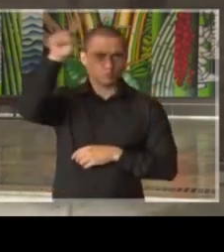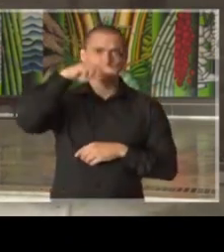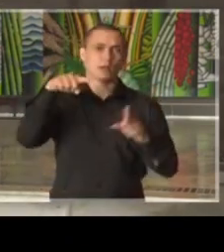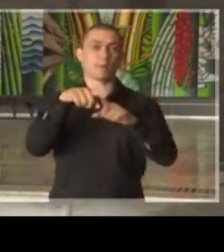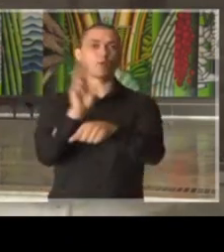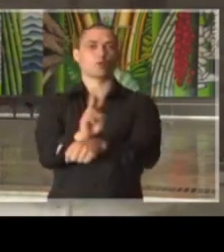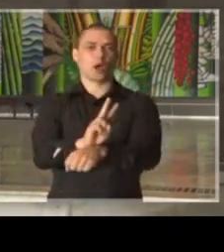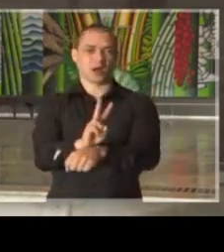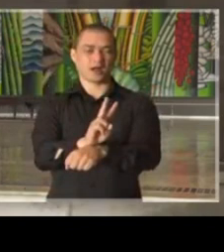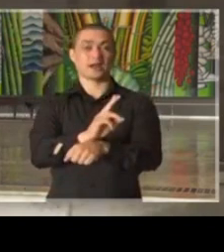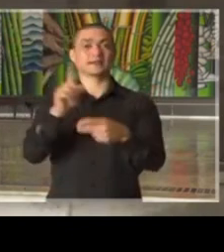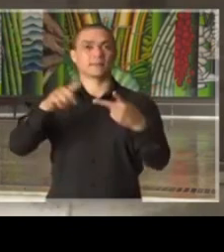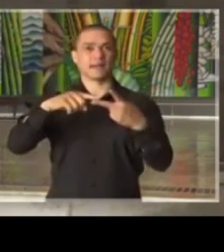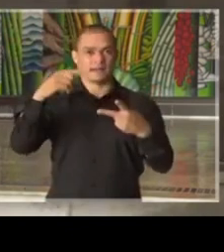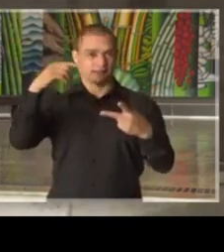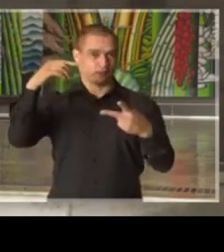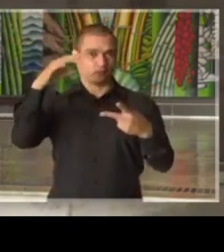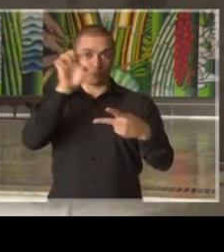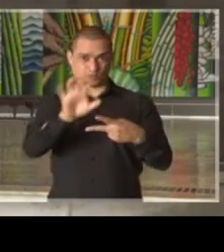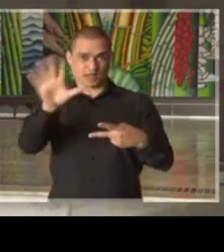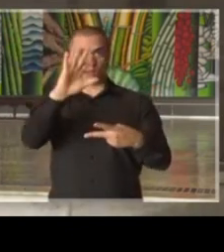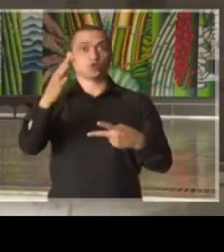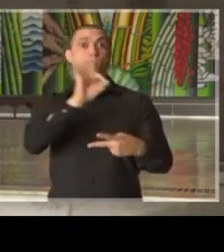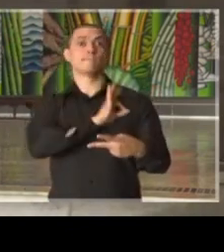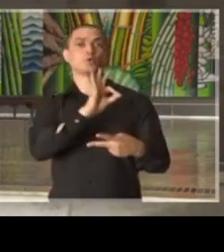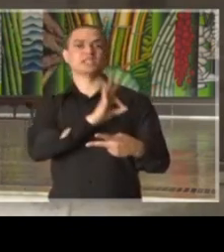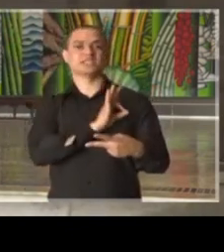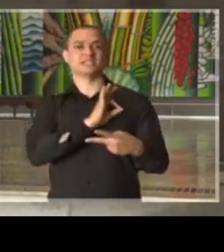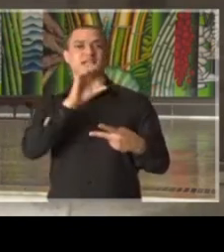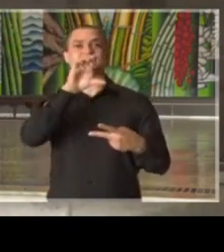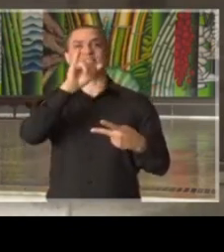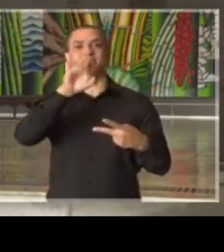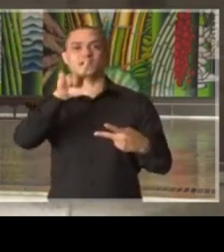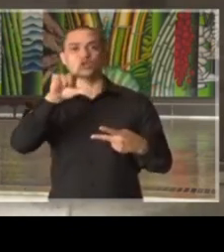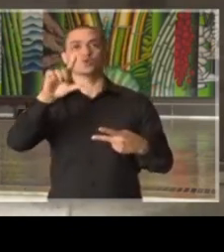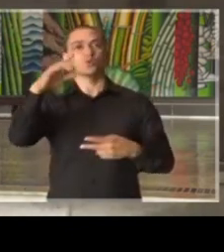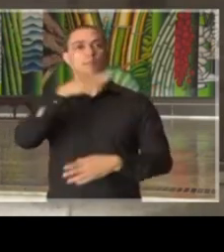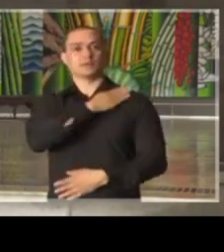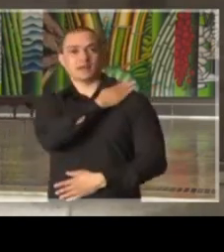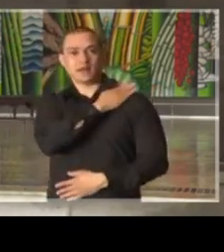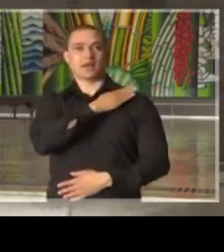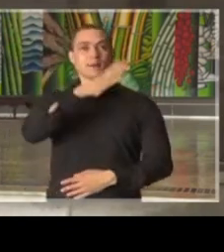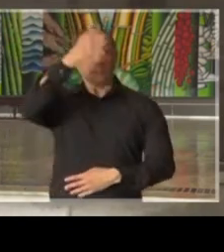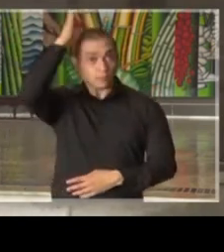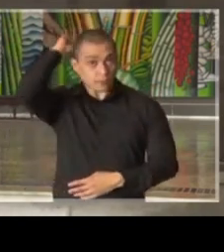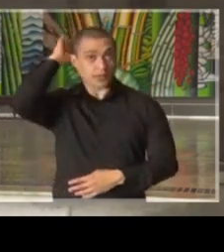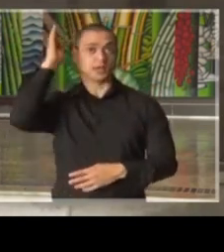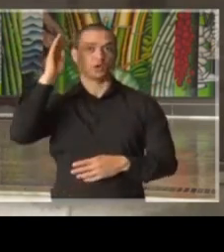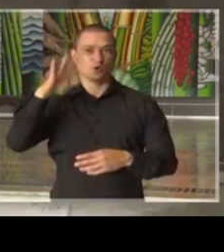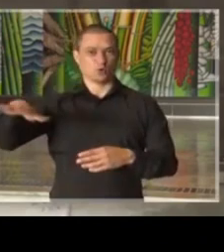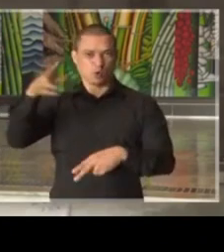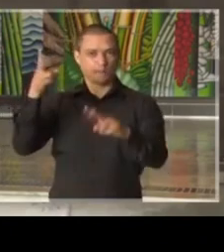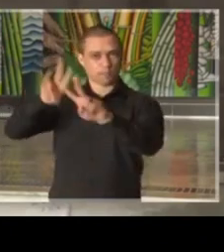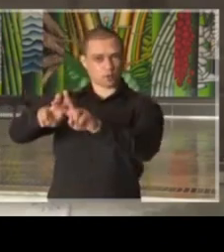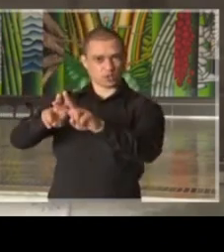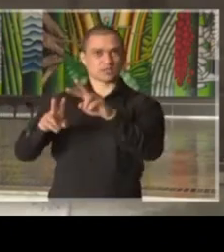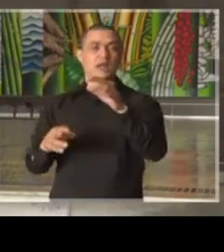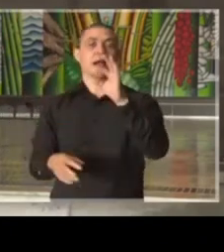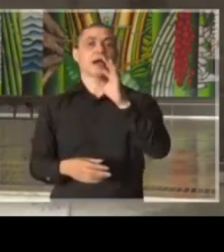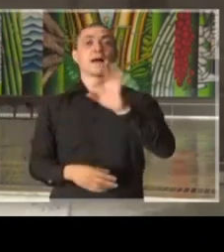no âmbito do Estado, polícia militar, polícia civil, corpo de bombeiros, sistema prisional, polícia científica,